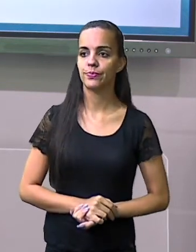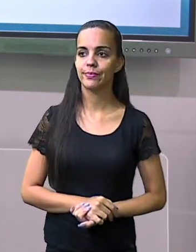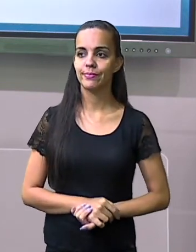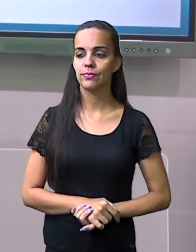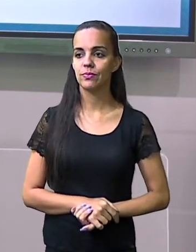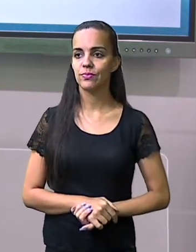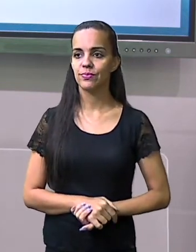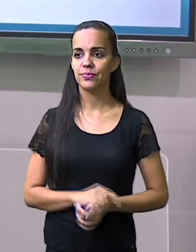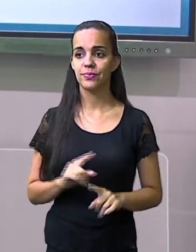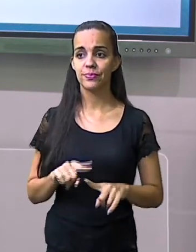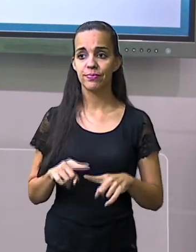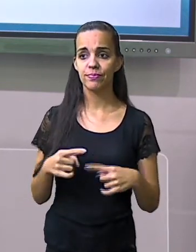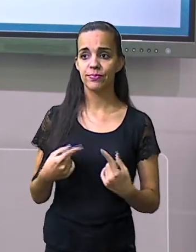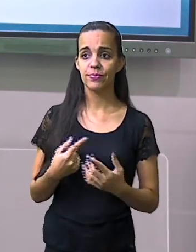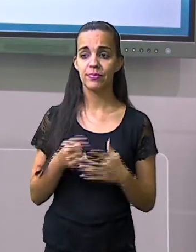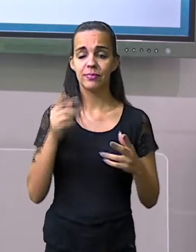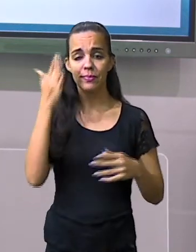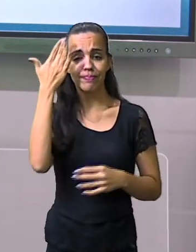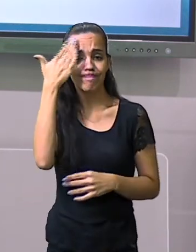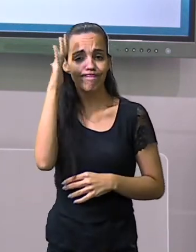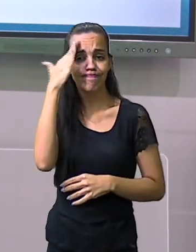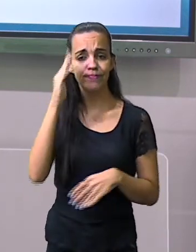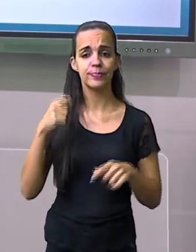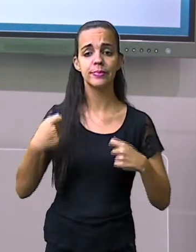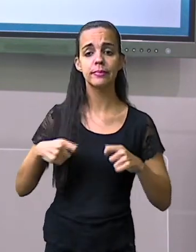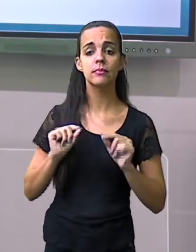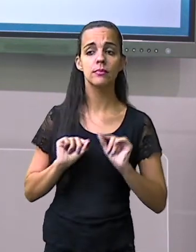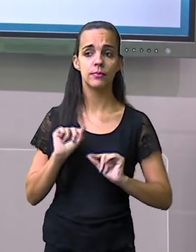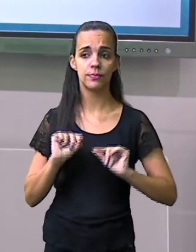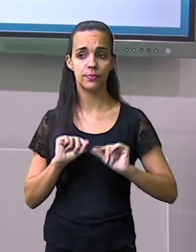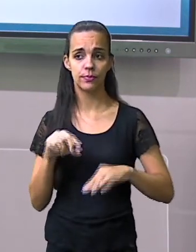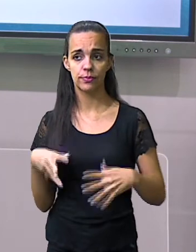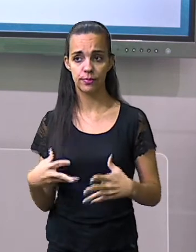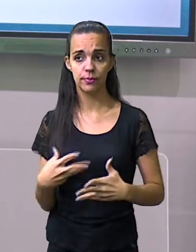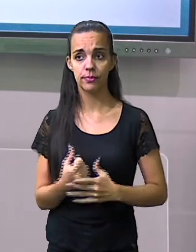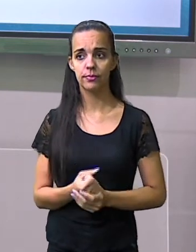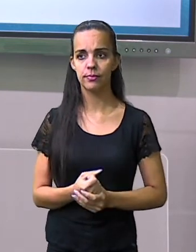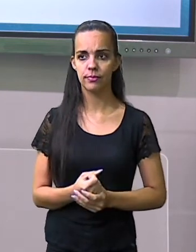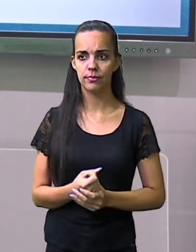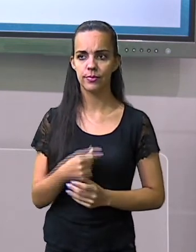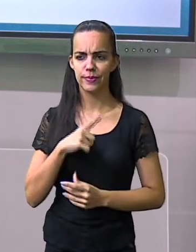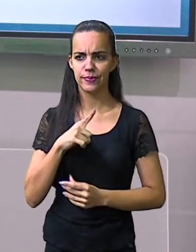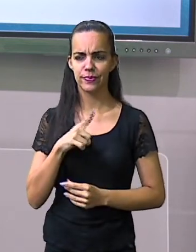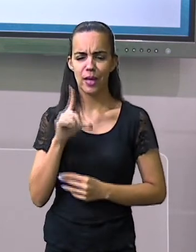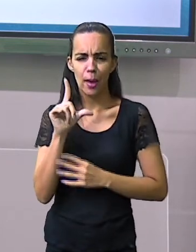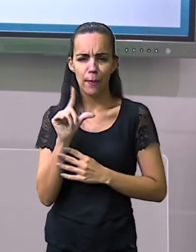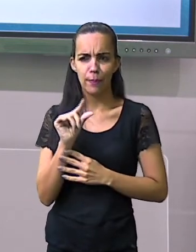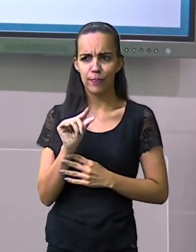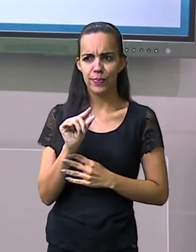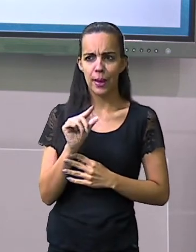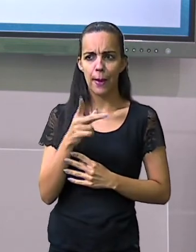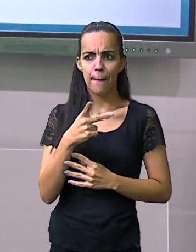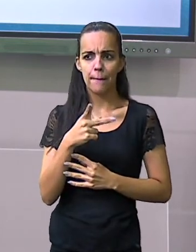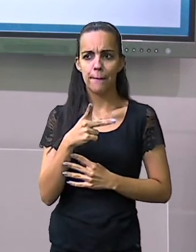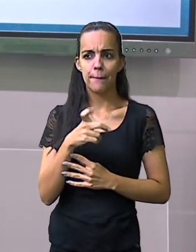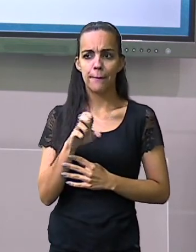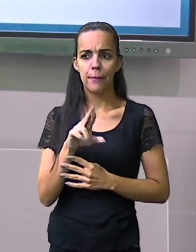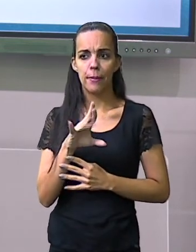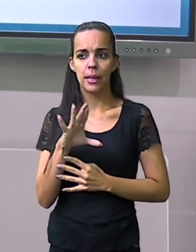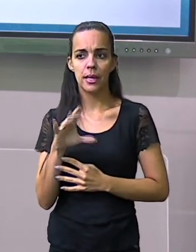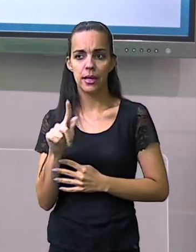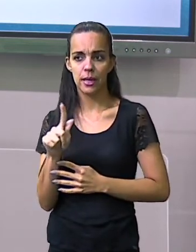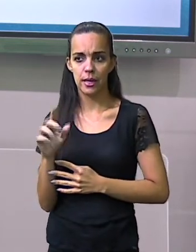Mas, nós precisamos entender que há, no caso, perigos que quando eles são